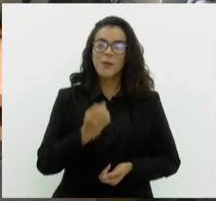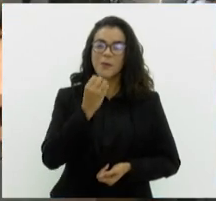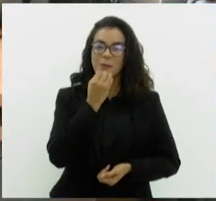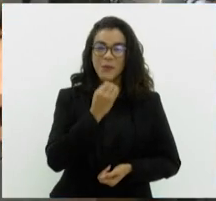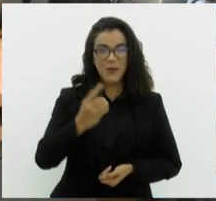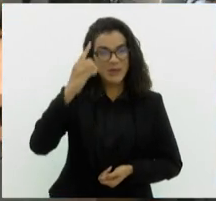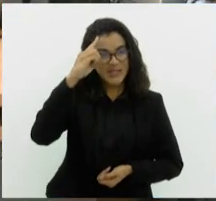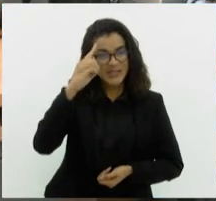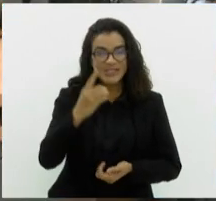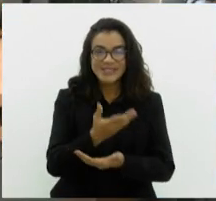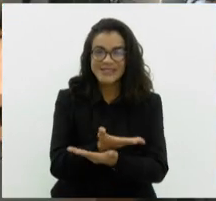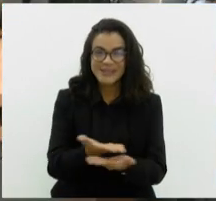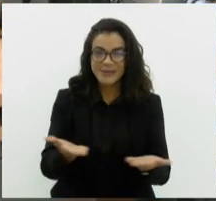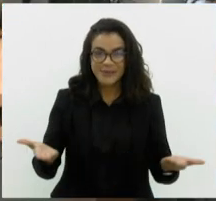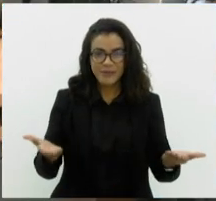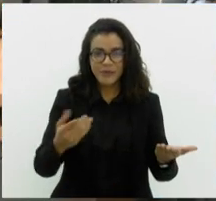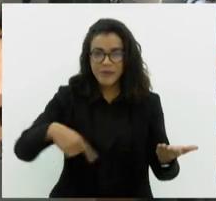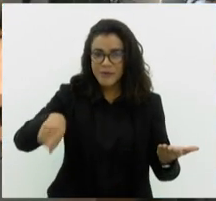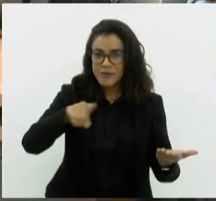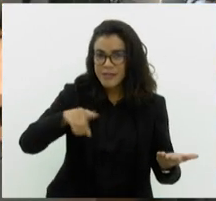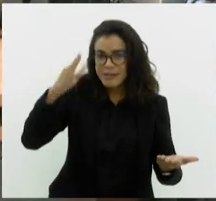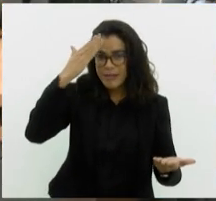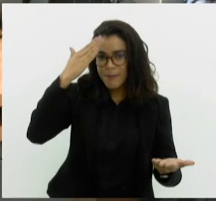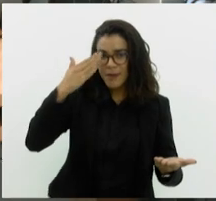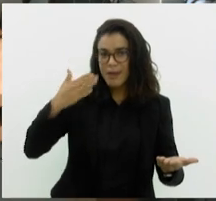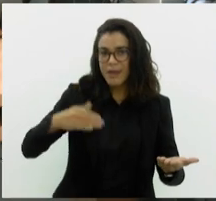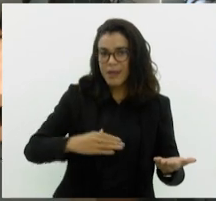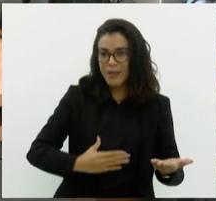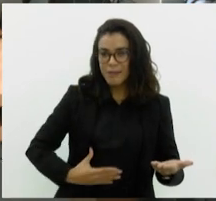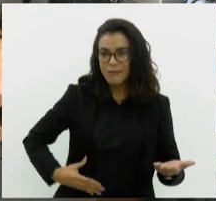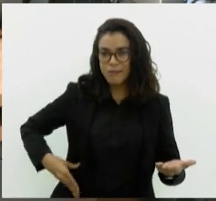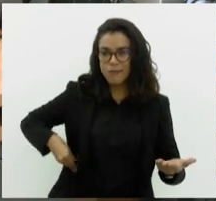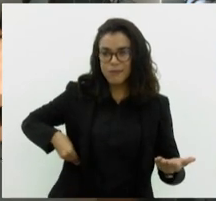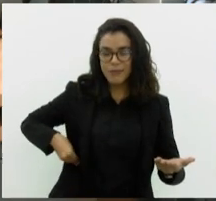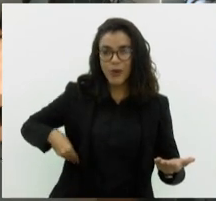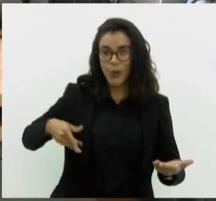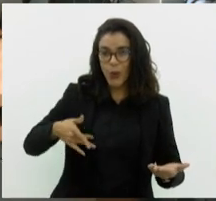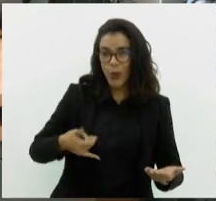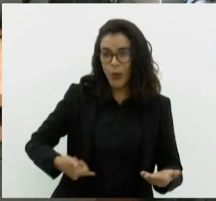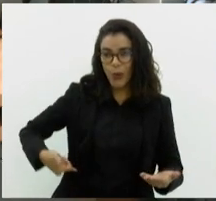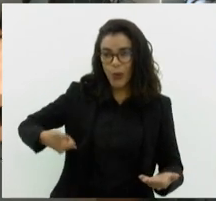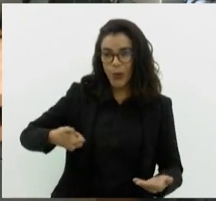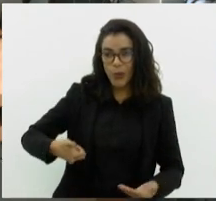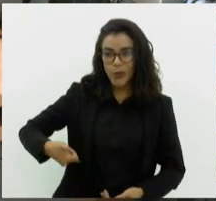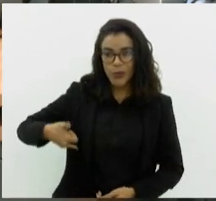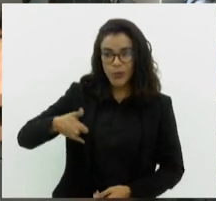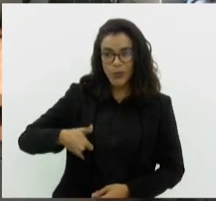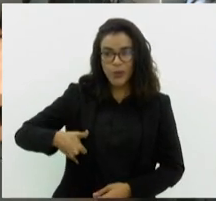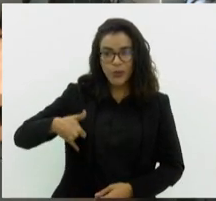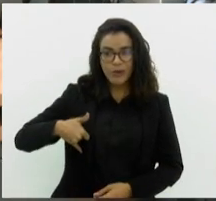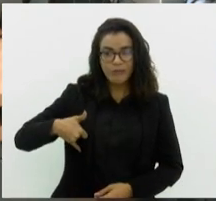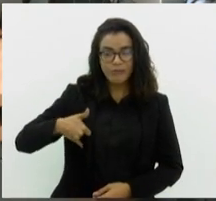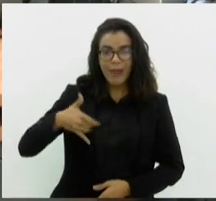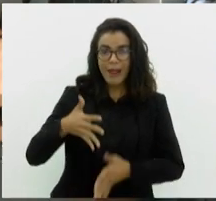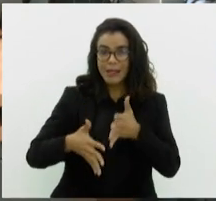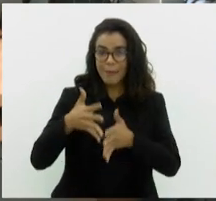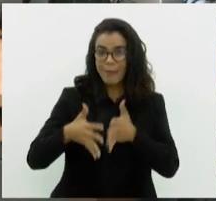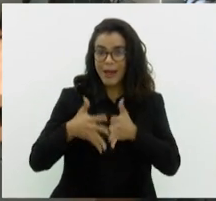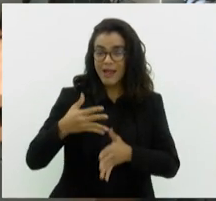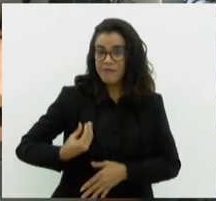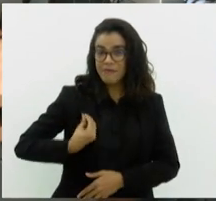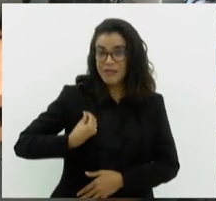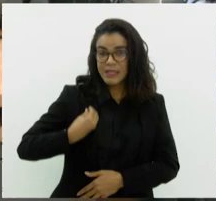Bom Dia Alerje, você sabia que a esteatose hepática, que é mais conhecida como gordura no fígado, afeta aproximadamente